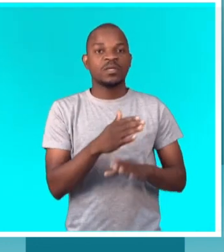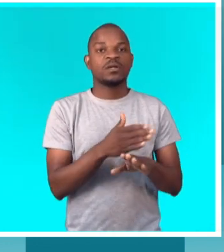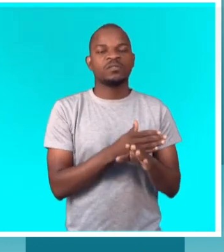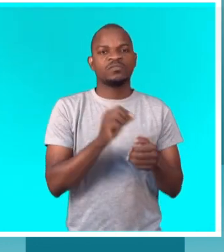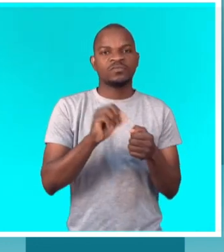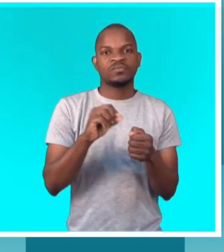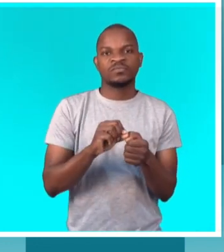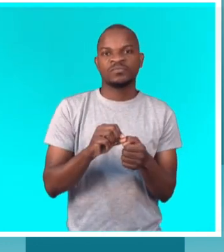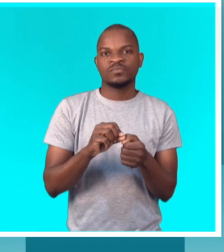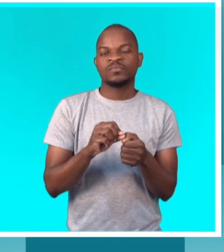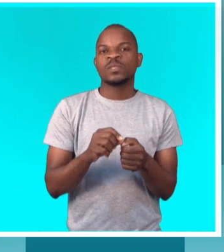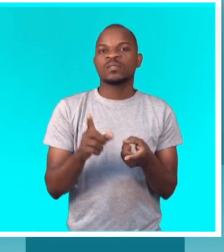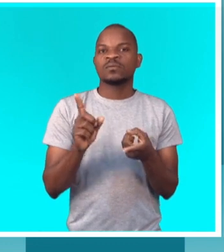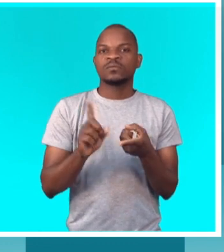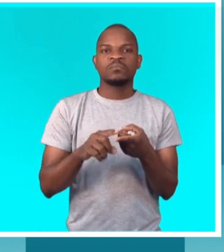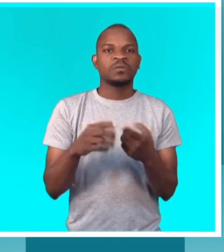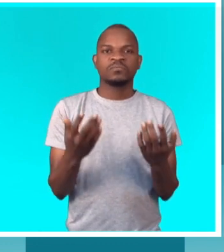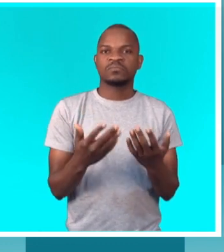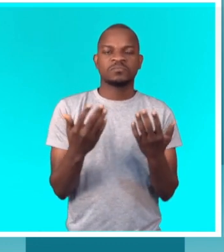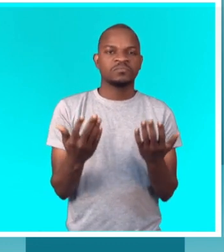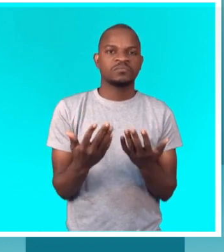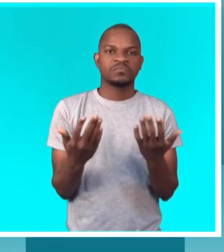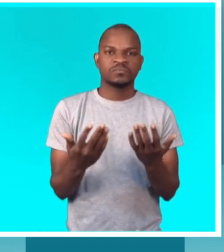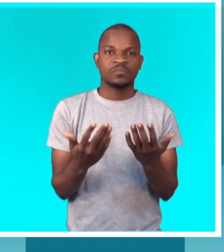foi feito para o tal,